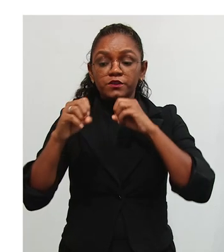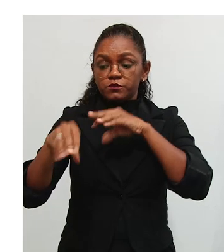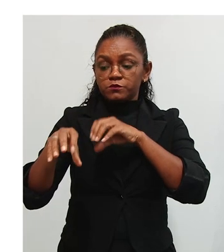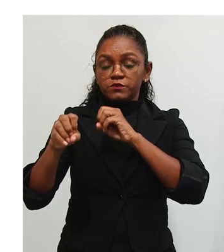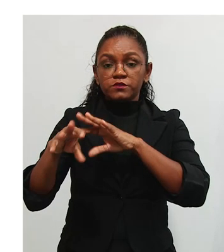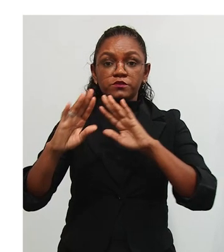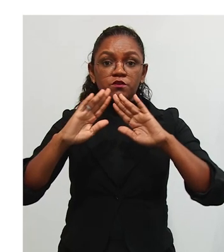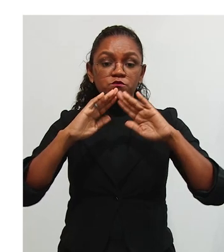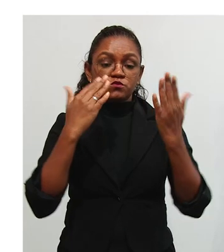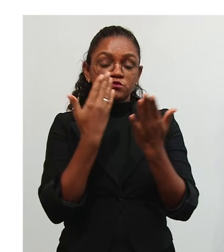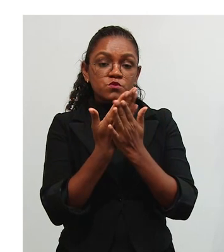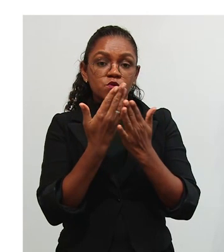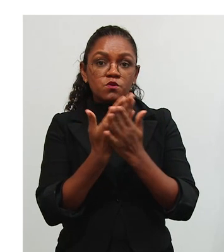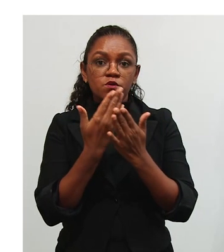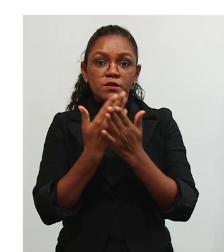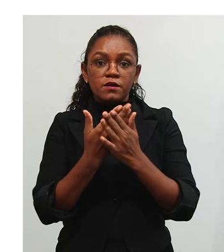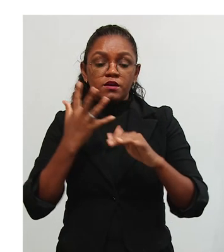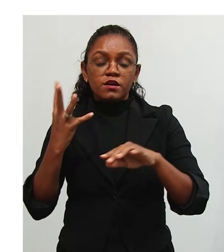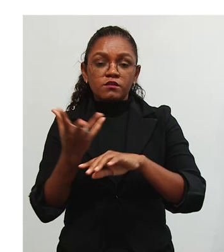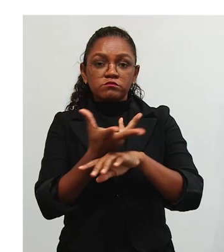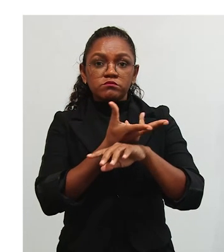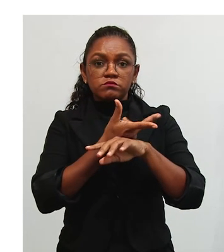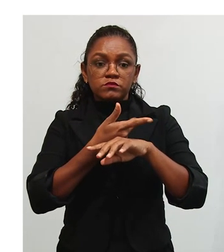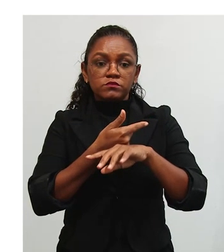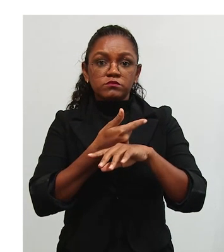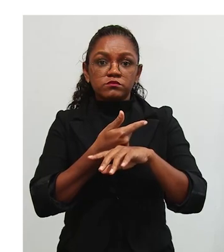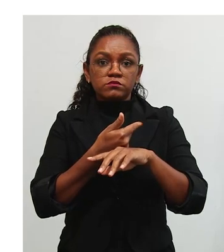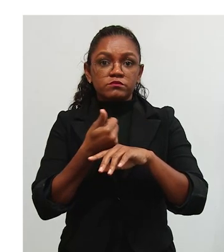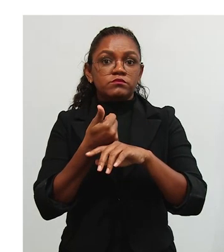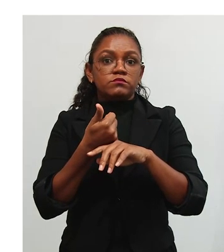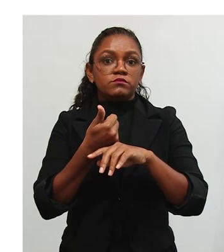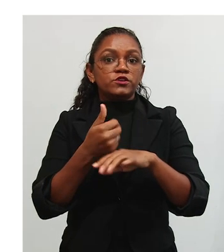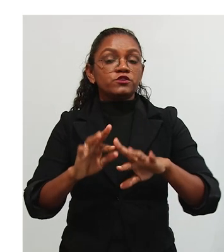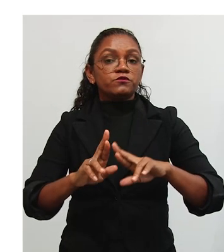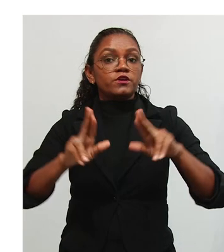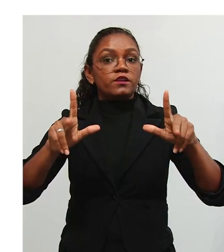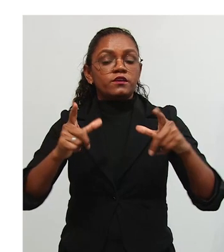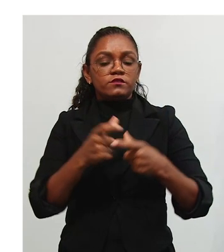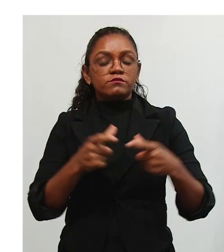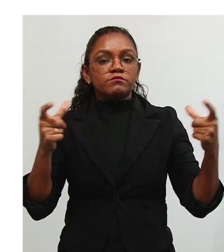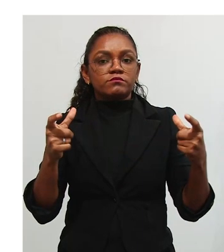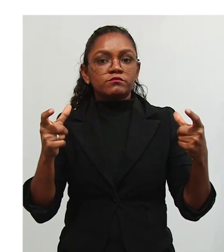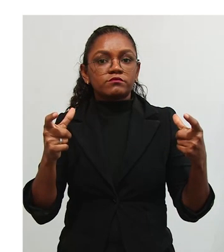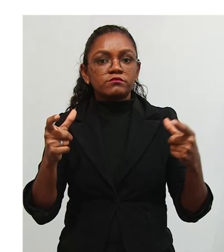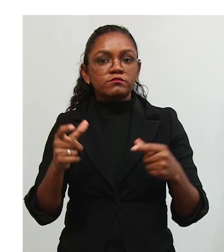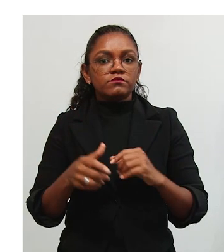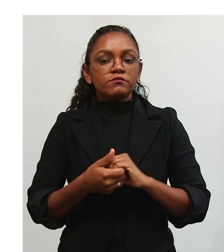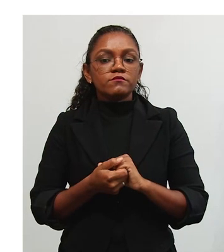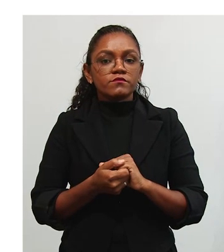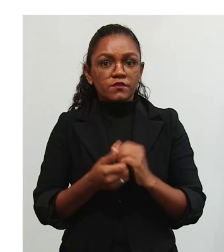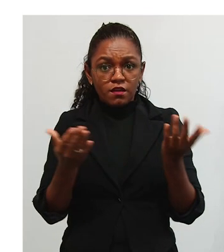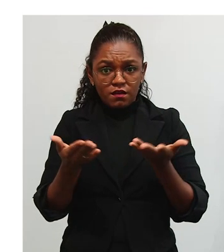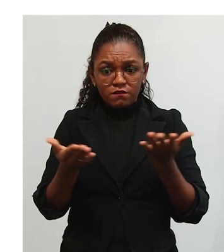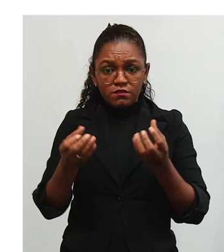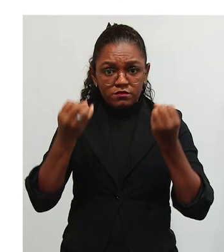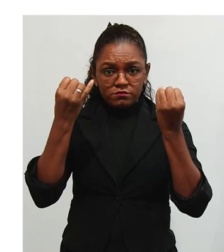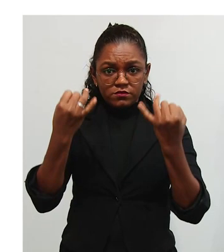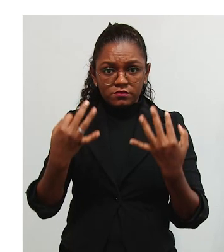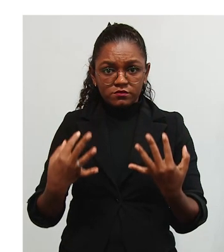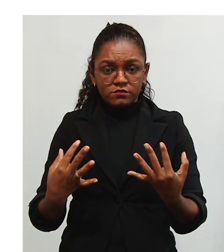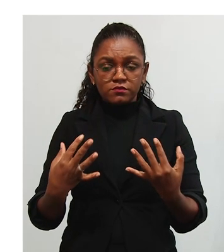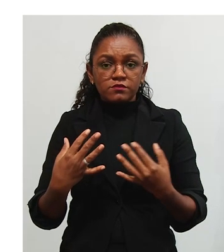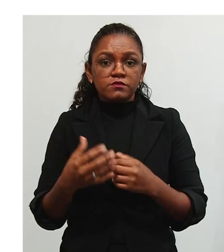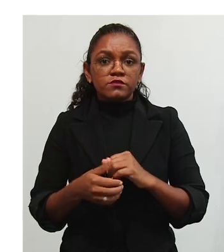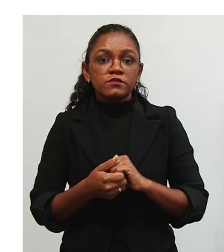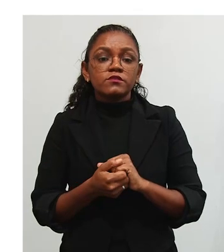né? A educação escolar é qualitativamente diferente da educação no sentido amplo. Aquilo que eu acabei de